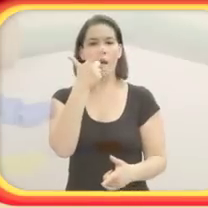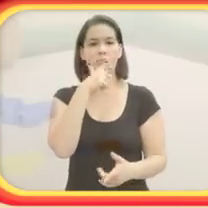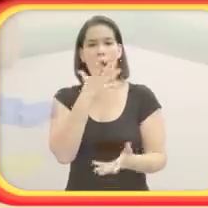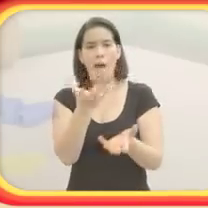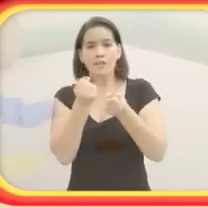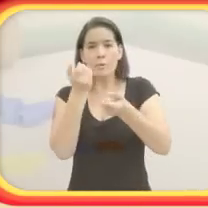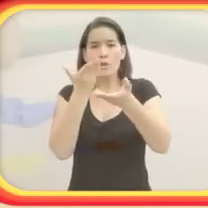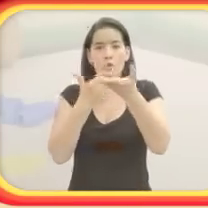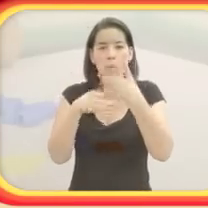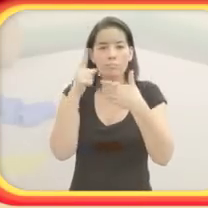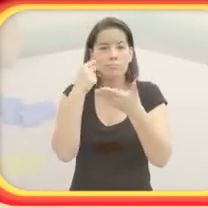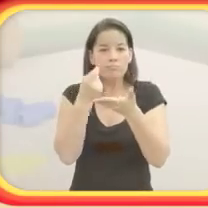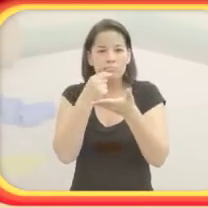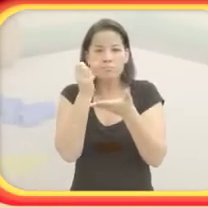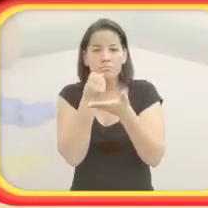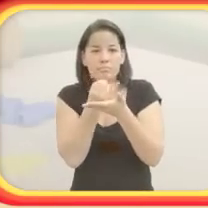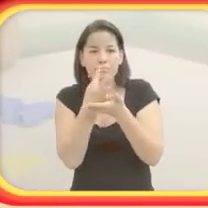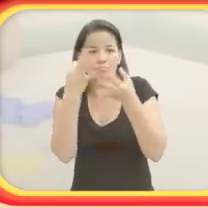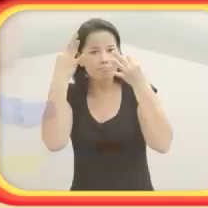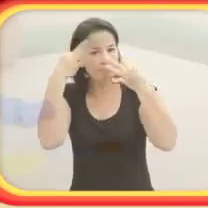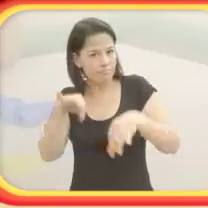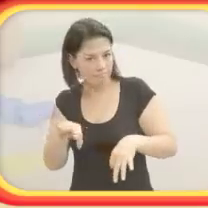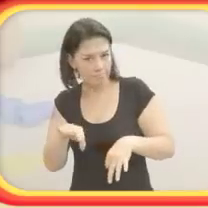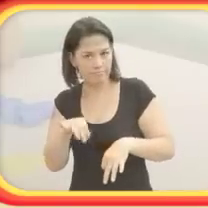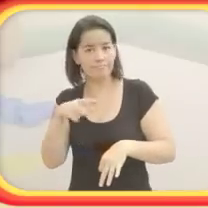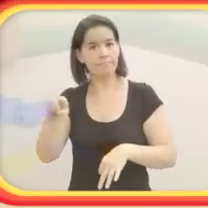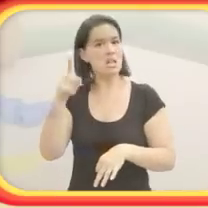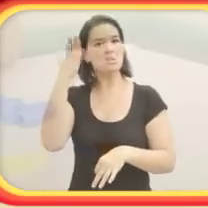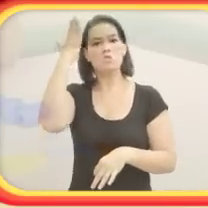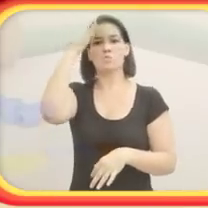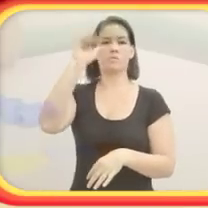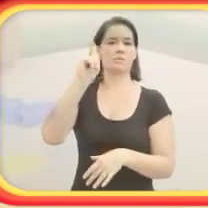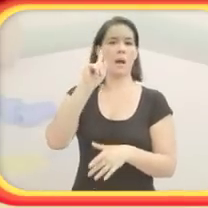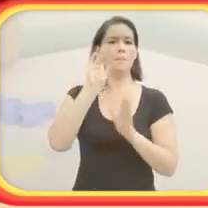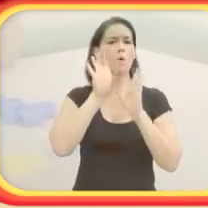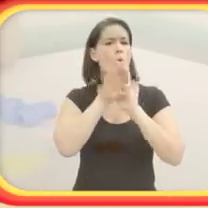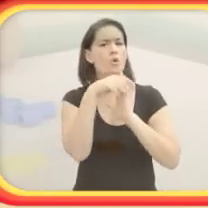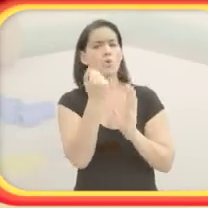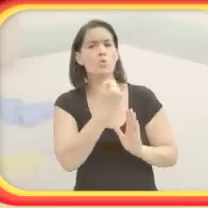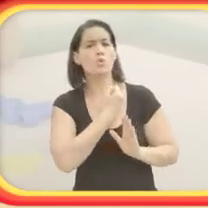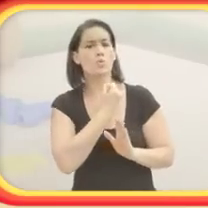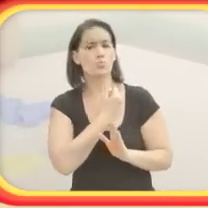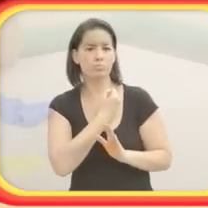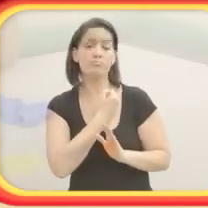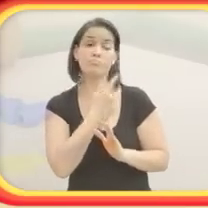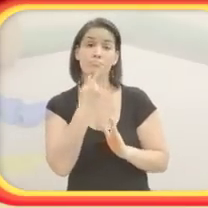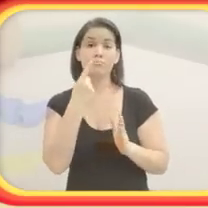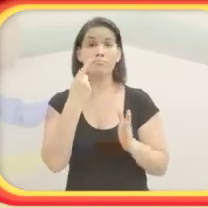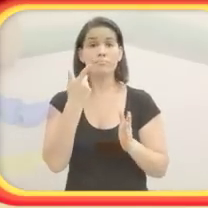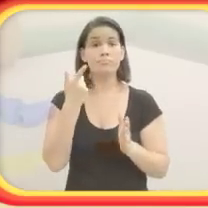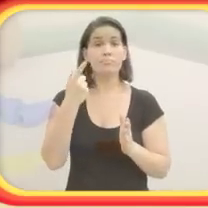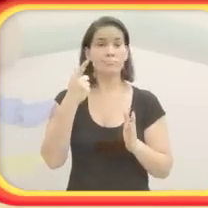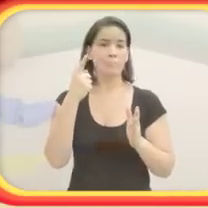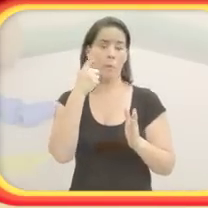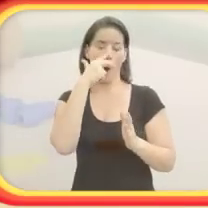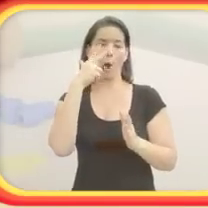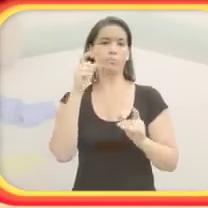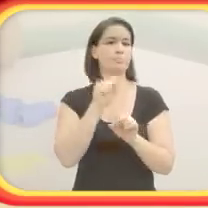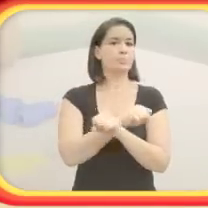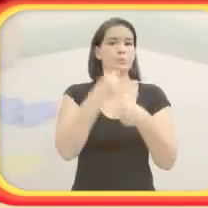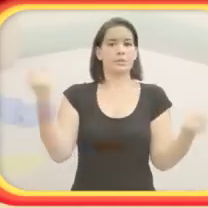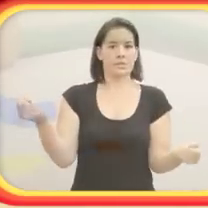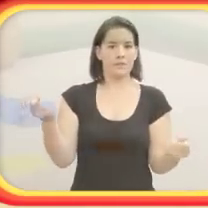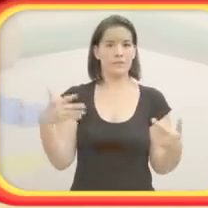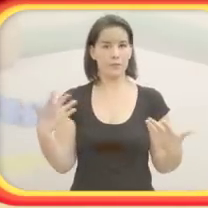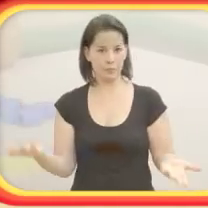de conferir um troco, por exemplo. Então, se elas não sabem o conceito de número, isso fica praticamente impossível. Já quando